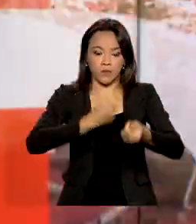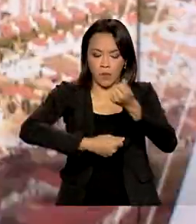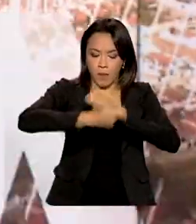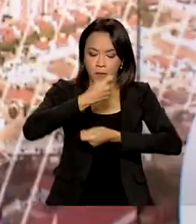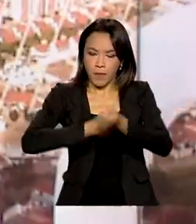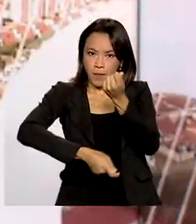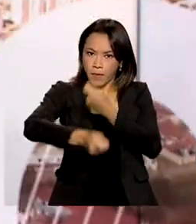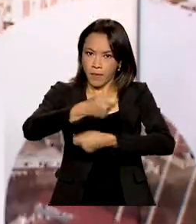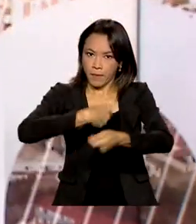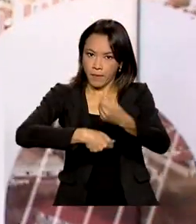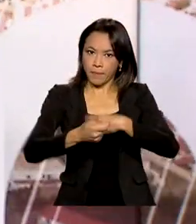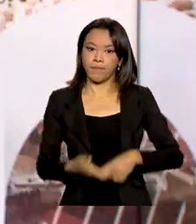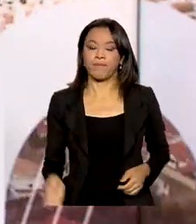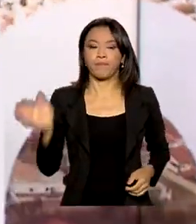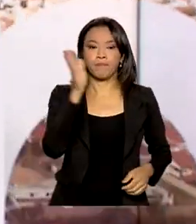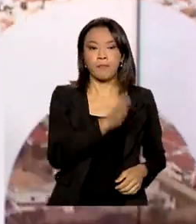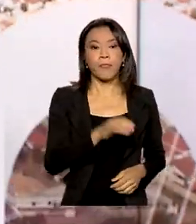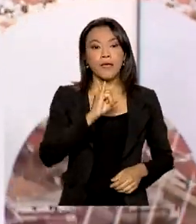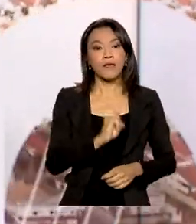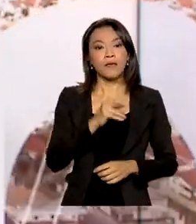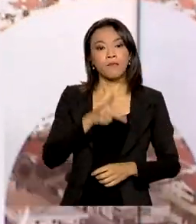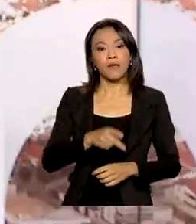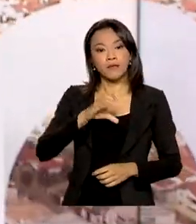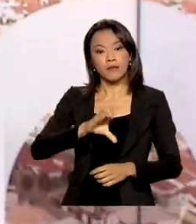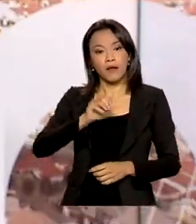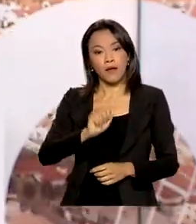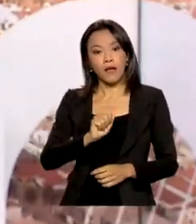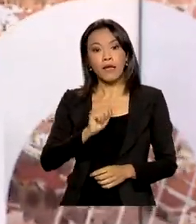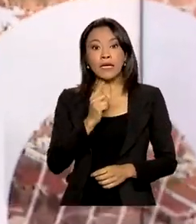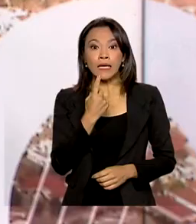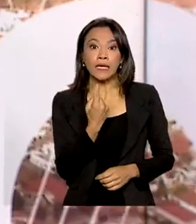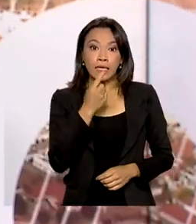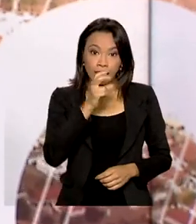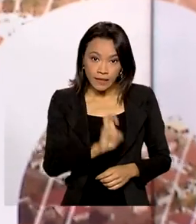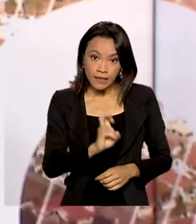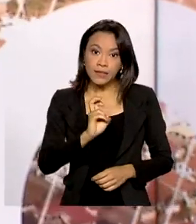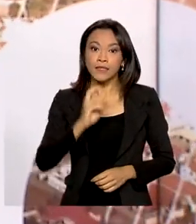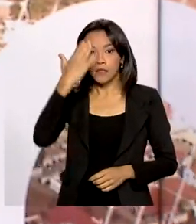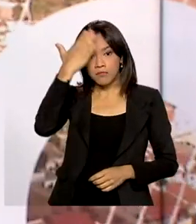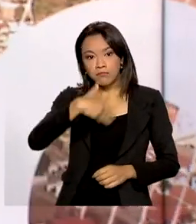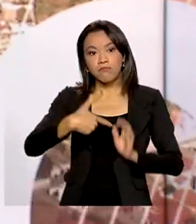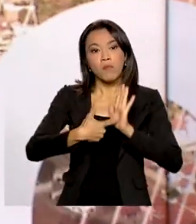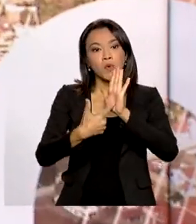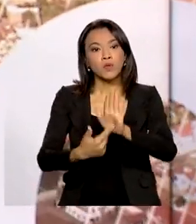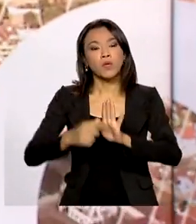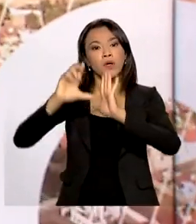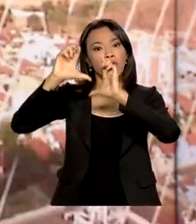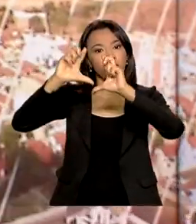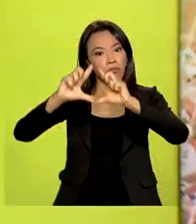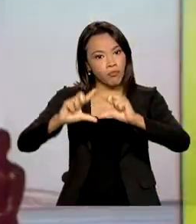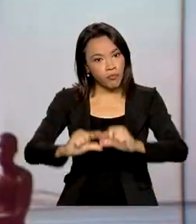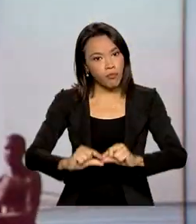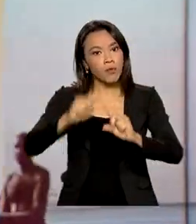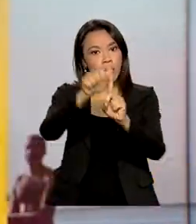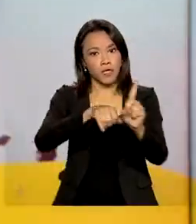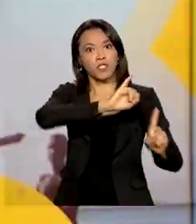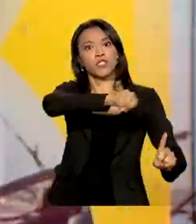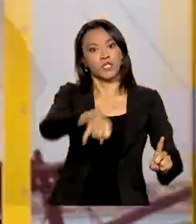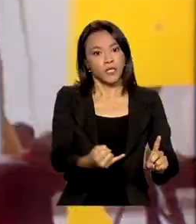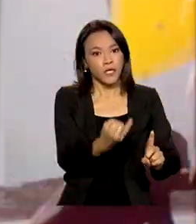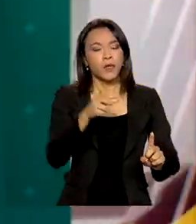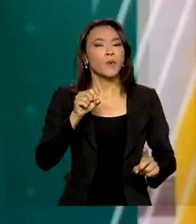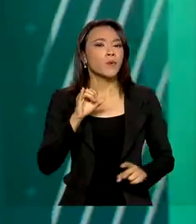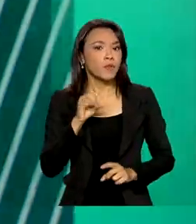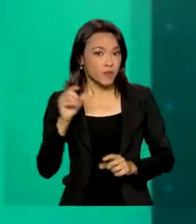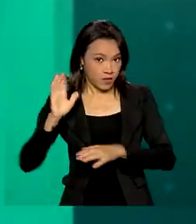O IPCA-15 registrou desaceleração em janeiro, segundo o IBGE. O índice